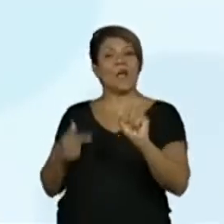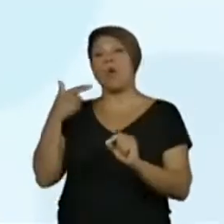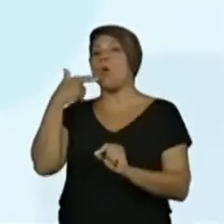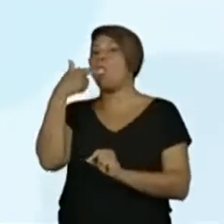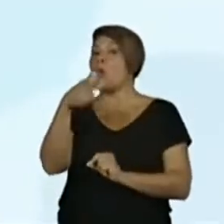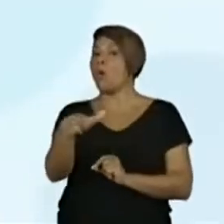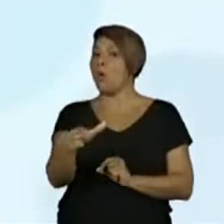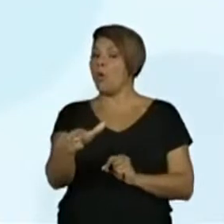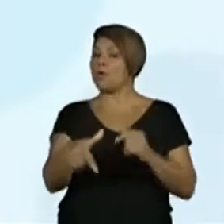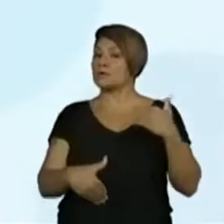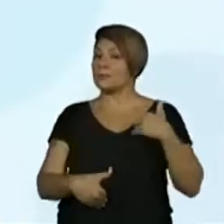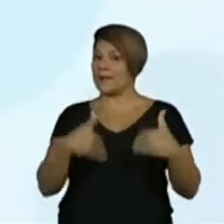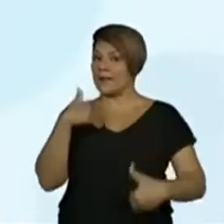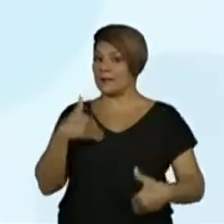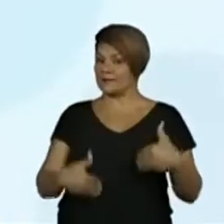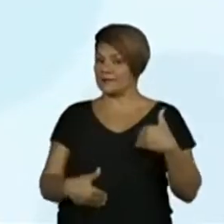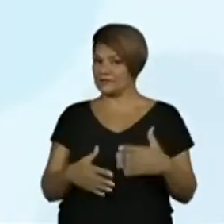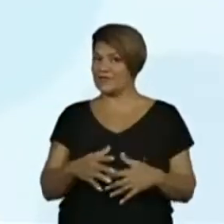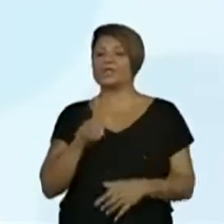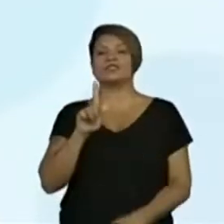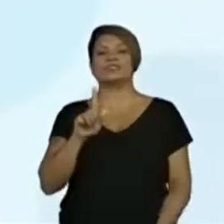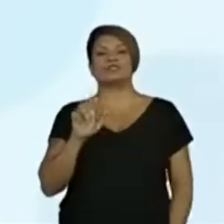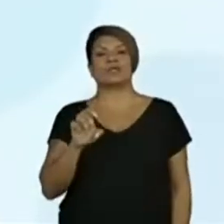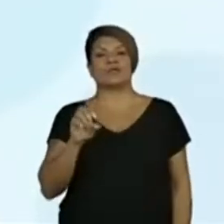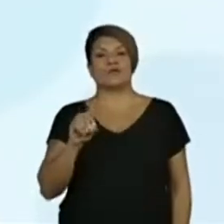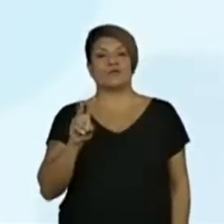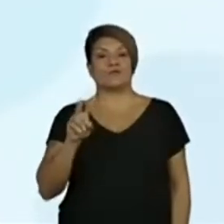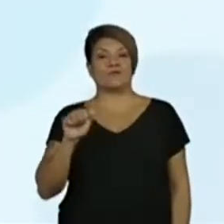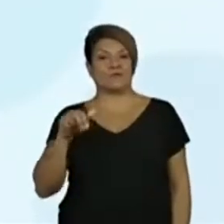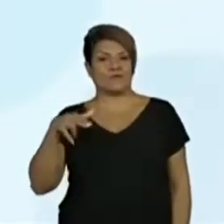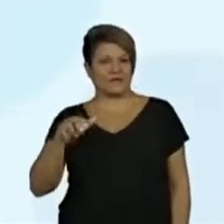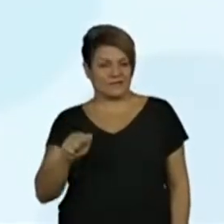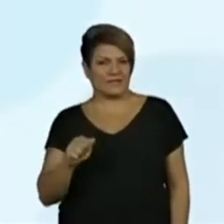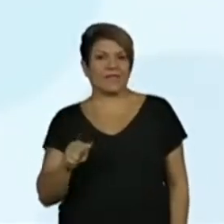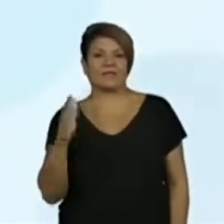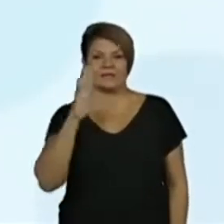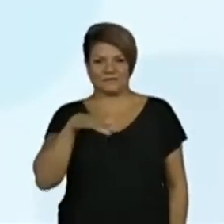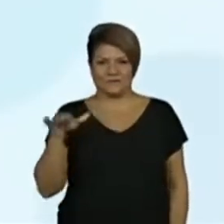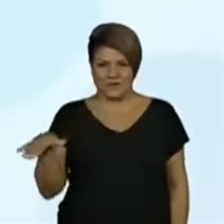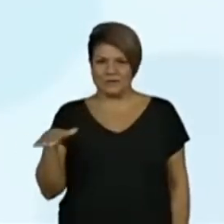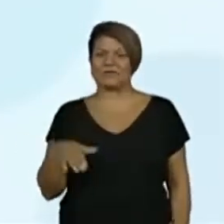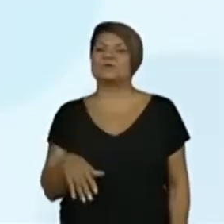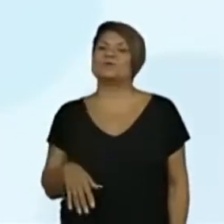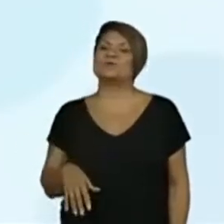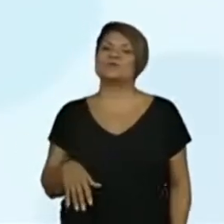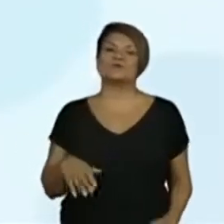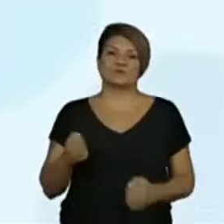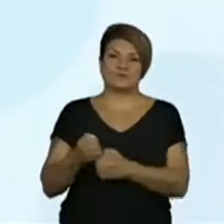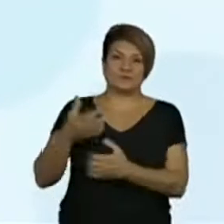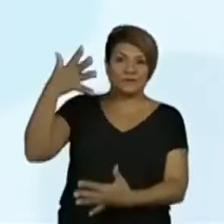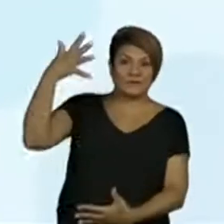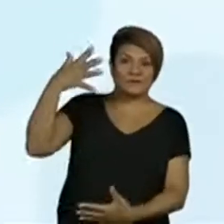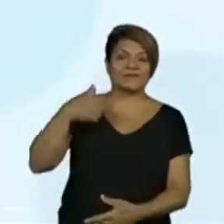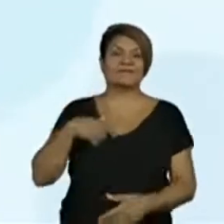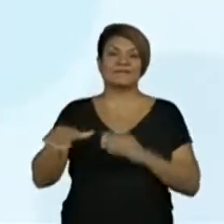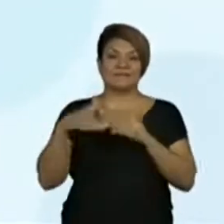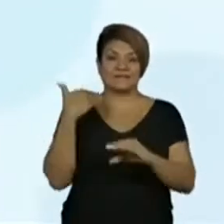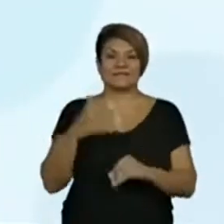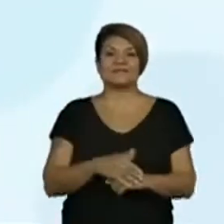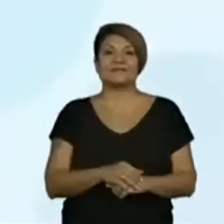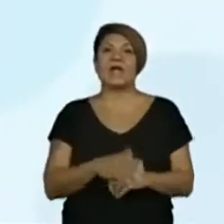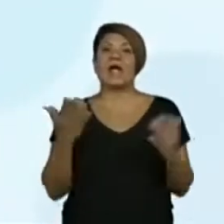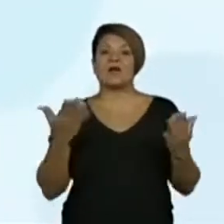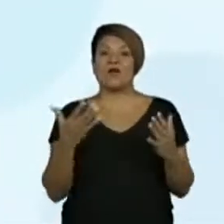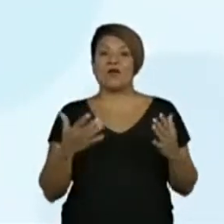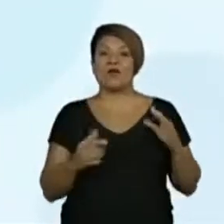parte do cabelo e eu ali, a Giovana, né? A Giovana e os alunos que estão acompanhando de casa, professora, estão falando que nós vamos cuidar da